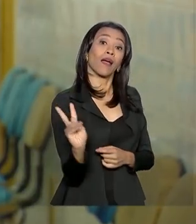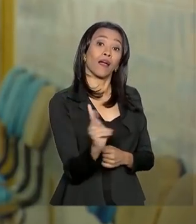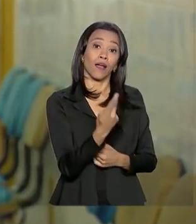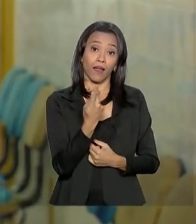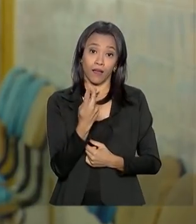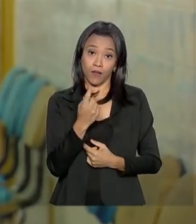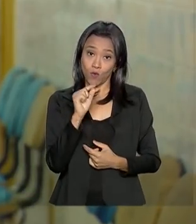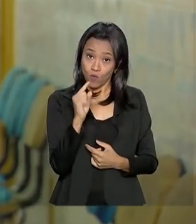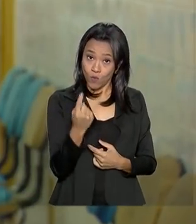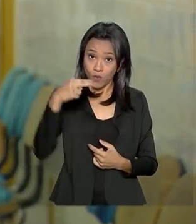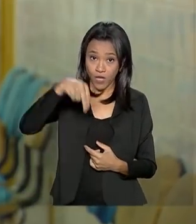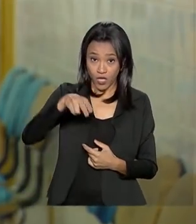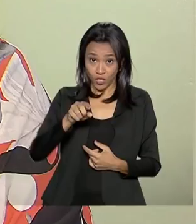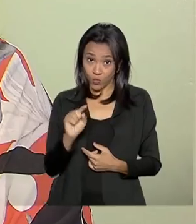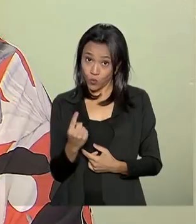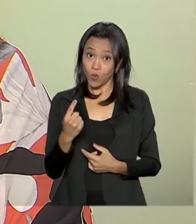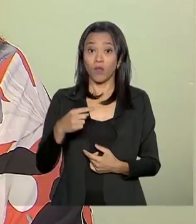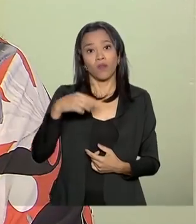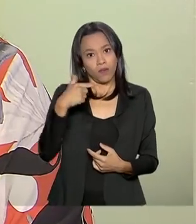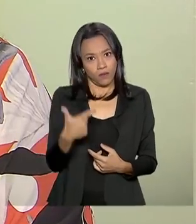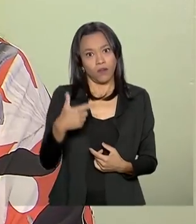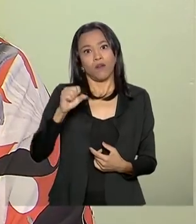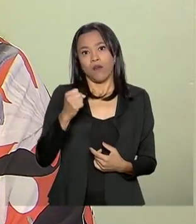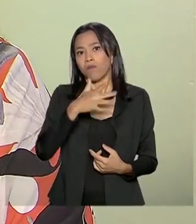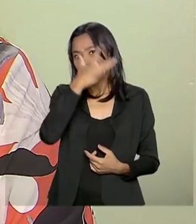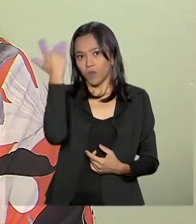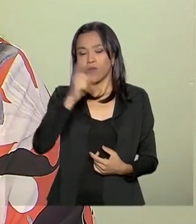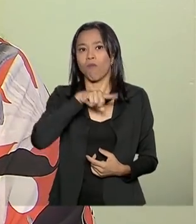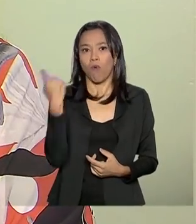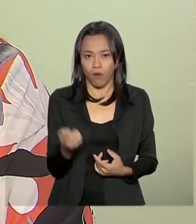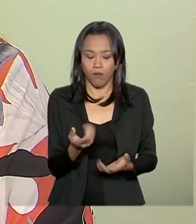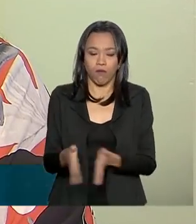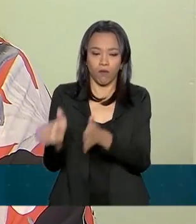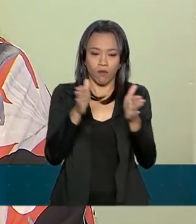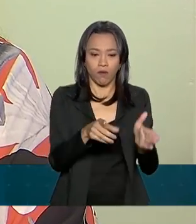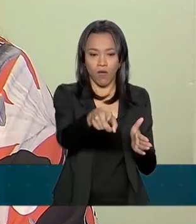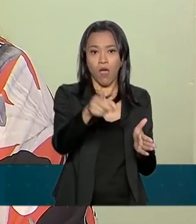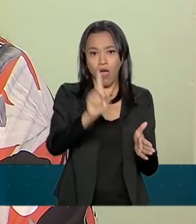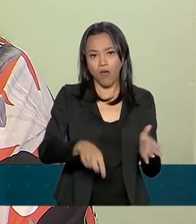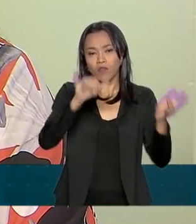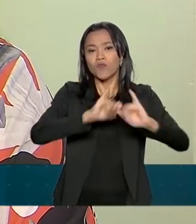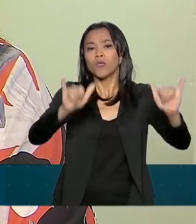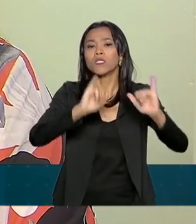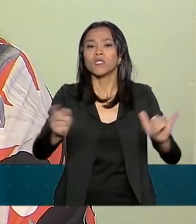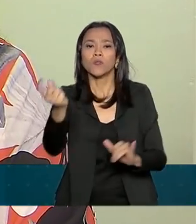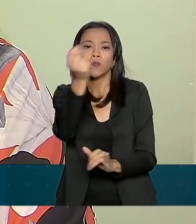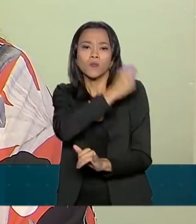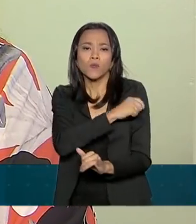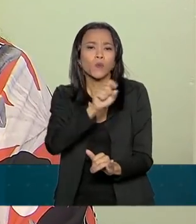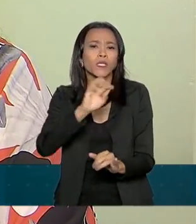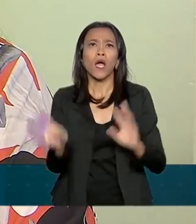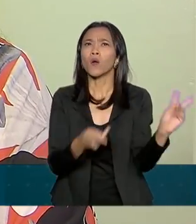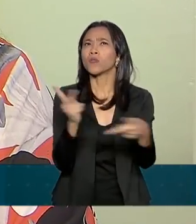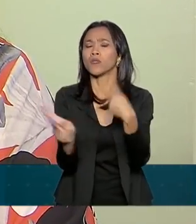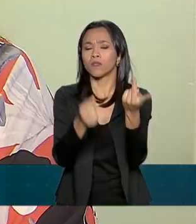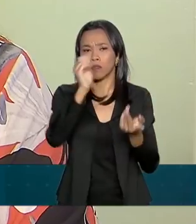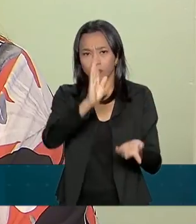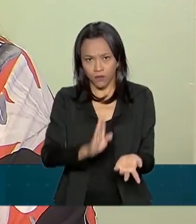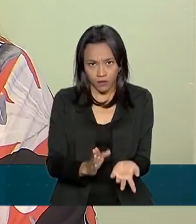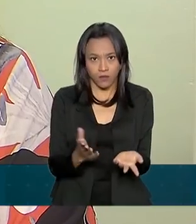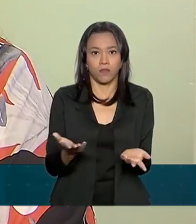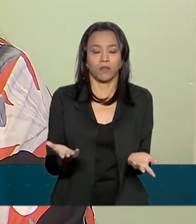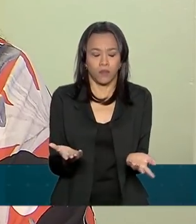28 pessoas morreram. Ela é uma campanha que está possibilitando, diante de tudo que está acontecendo no Brasil,